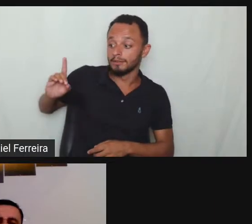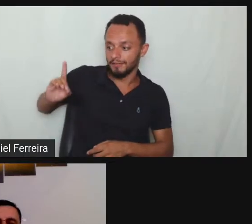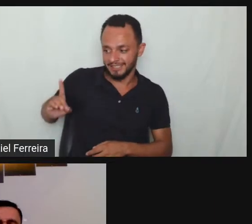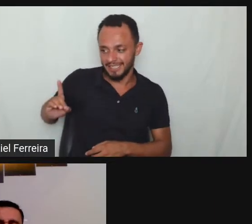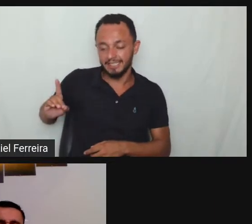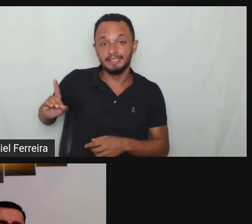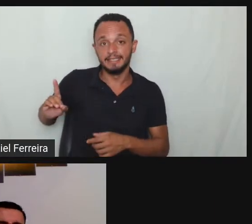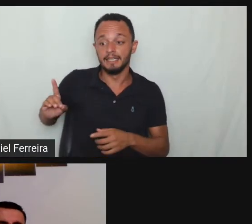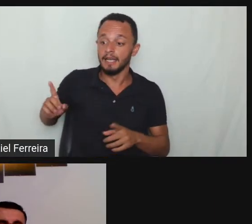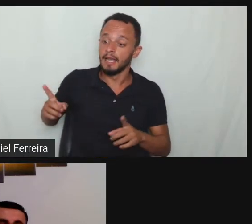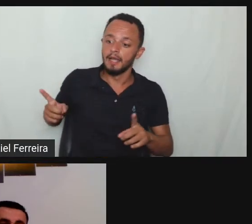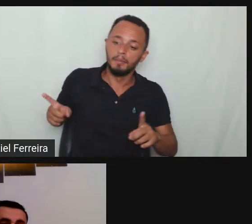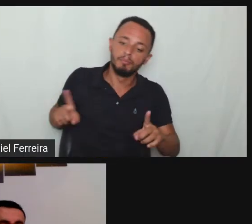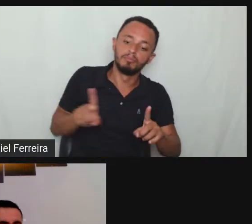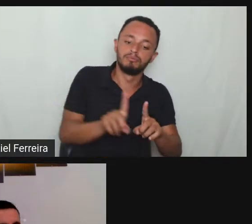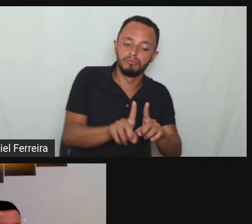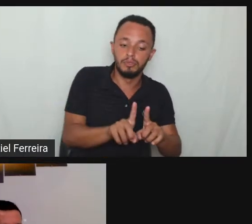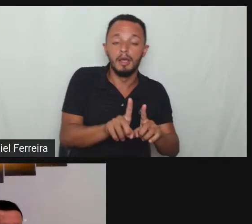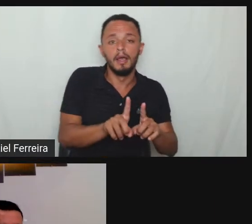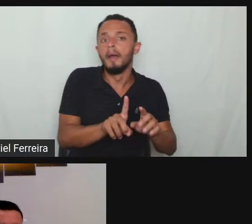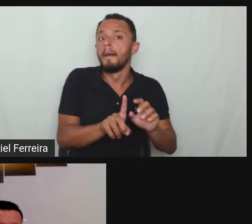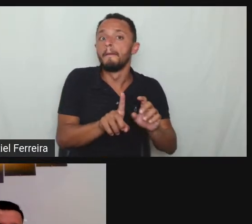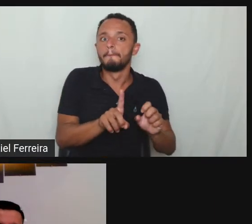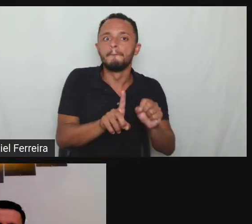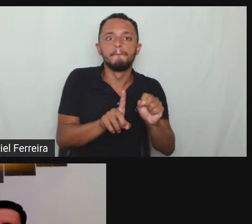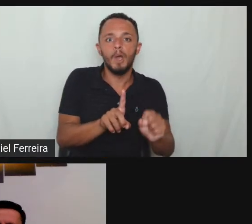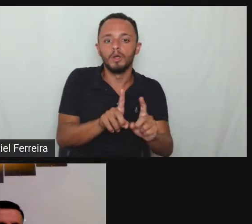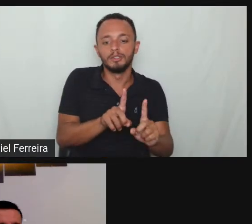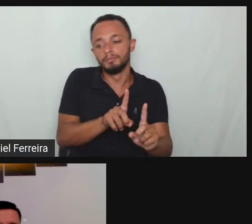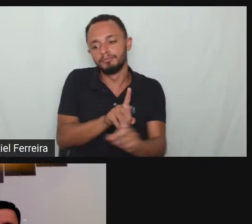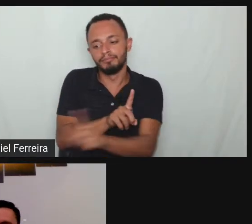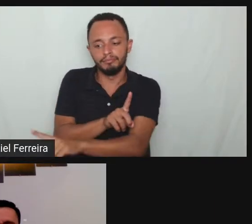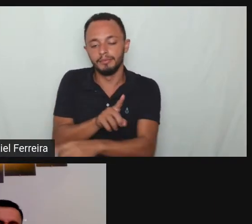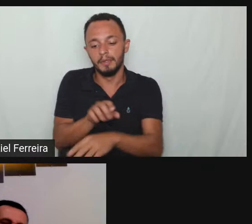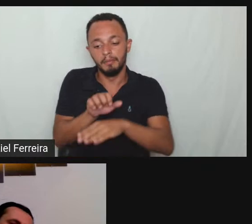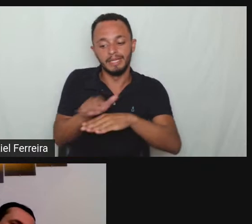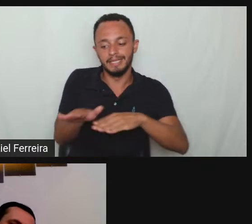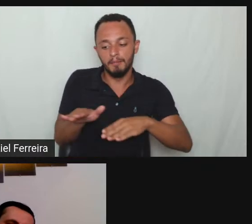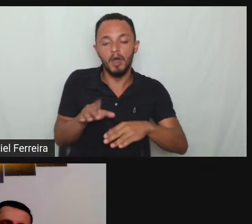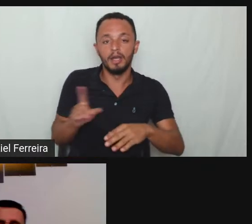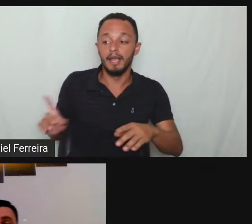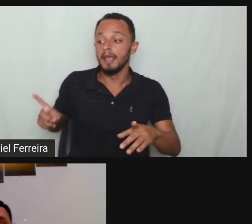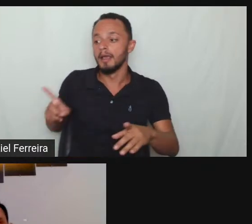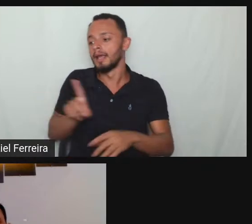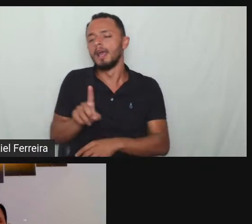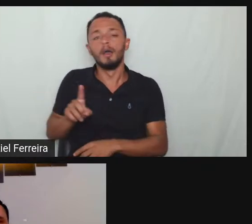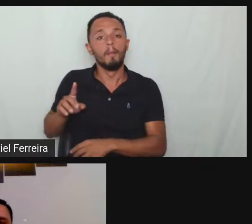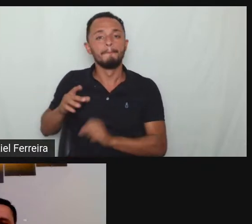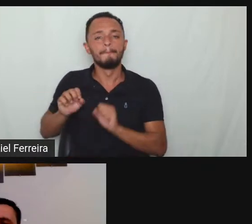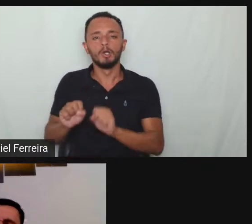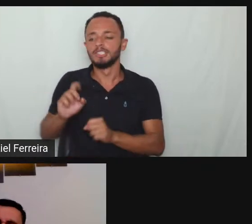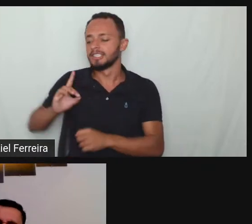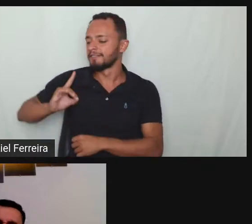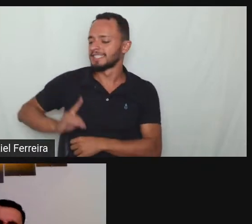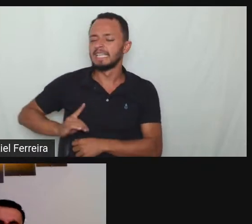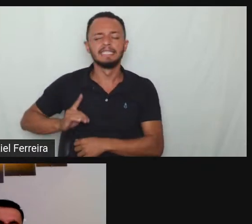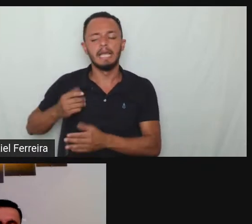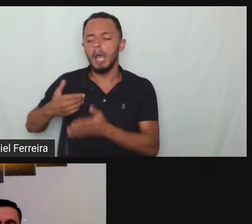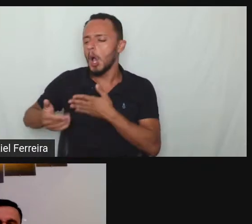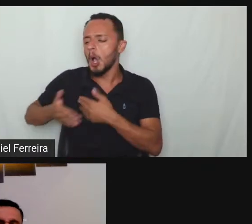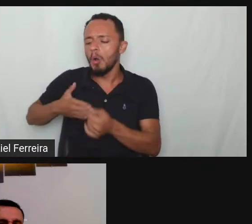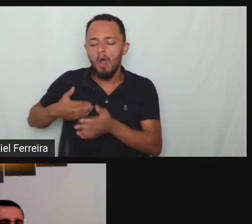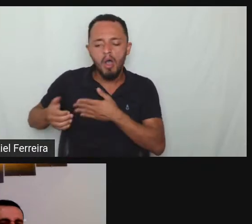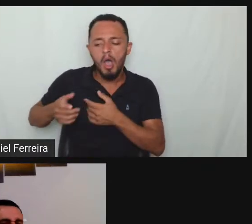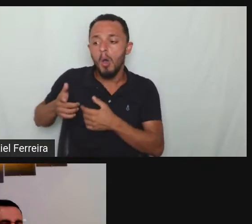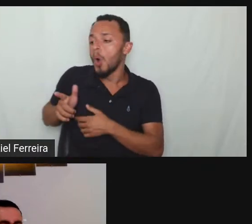segregando novamente então é outra pessoa com deficiência pode ser uma deficiência completamente diferente pode ser um carro completamente diferente